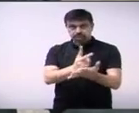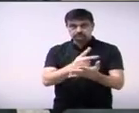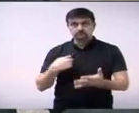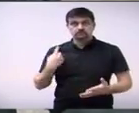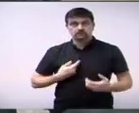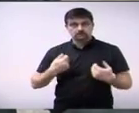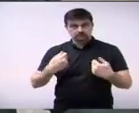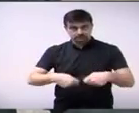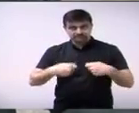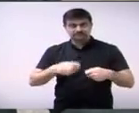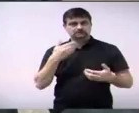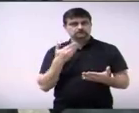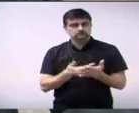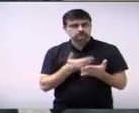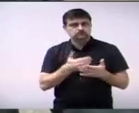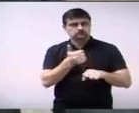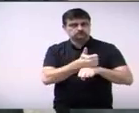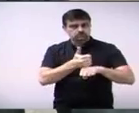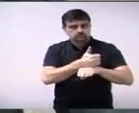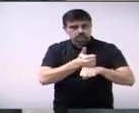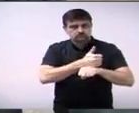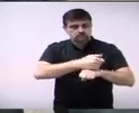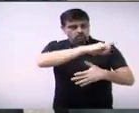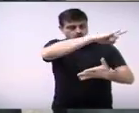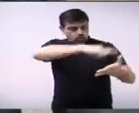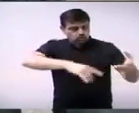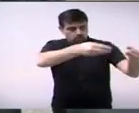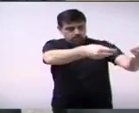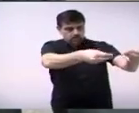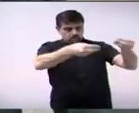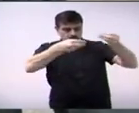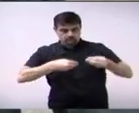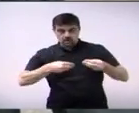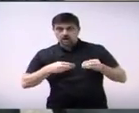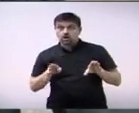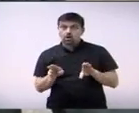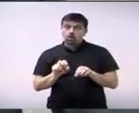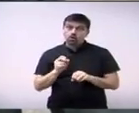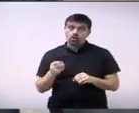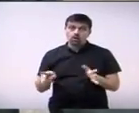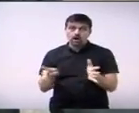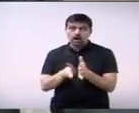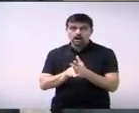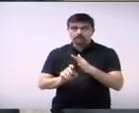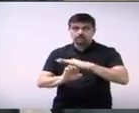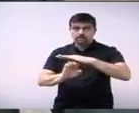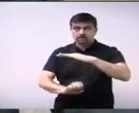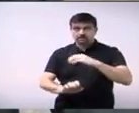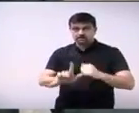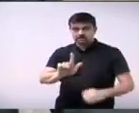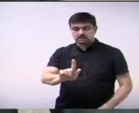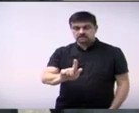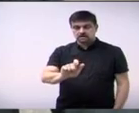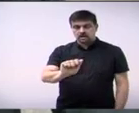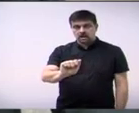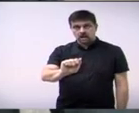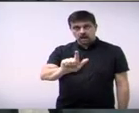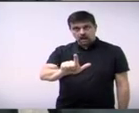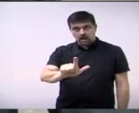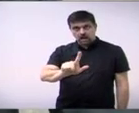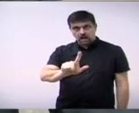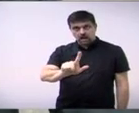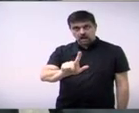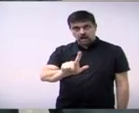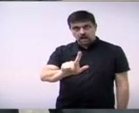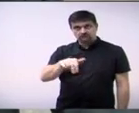realmente deve ter esse estudo, seja o Executivo, seja a própria Galvani que nos dê esse estudo técnico que vem ajudar a